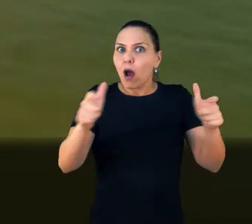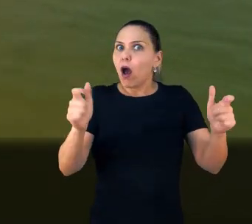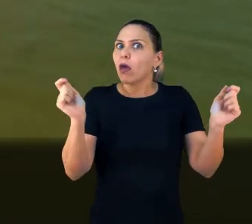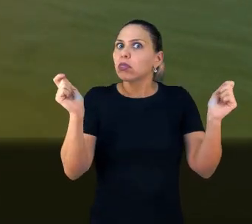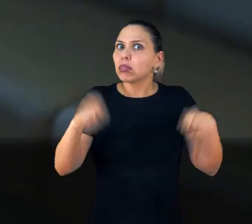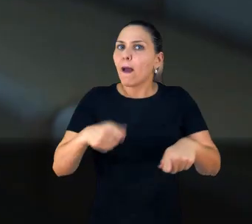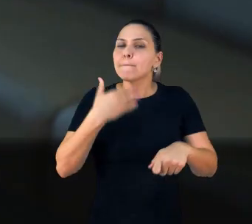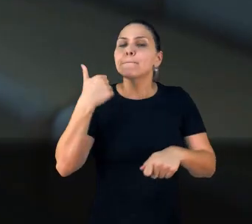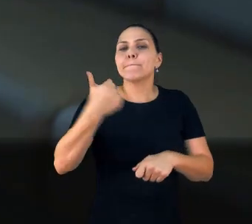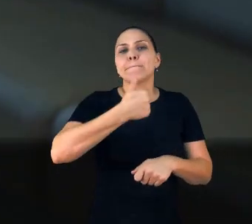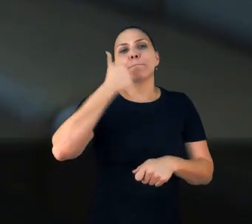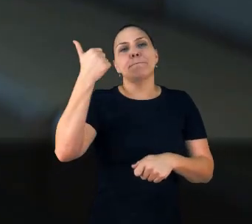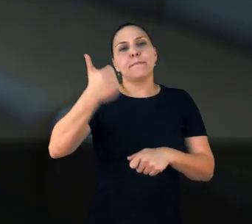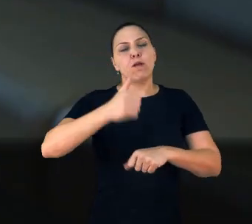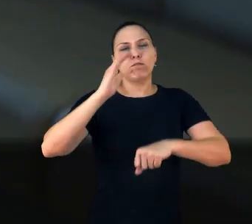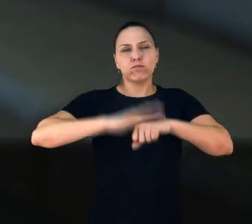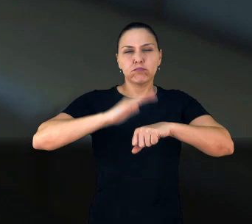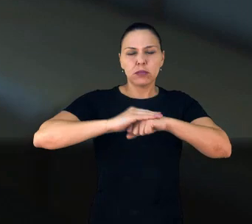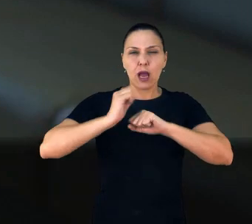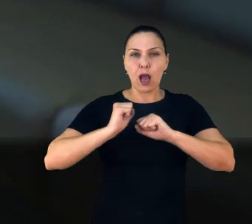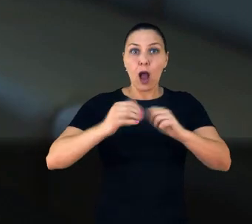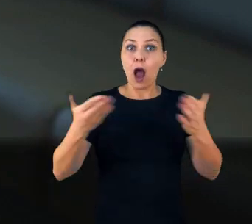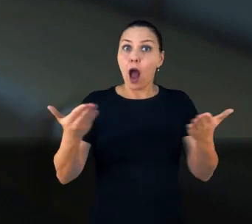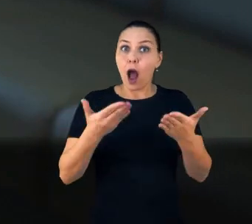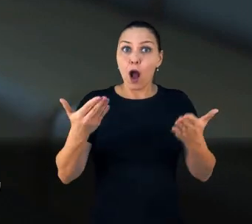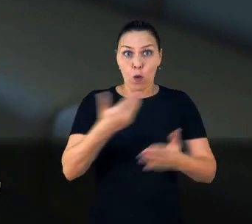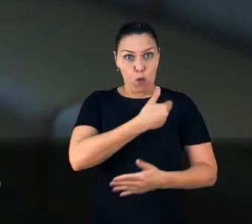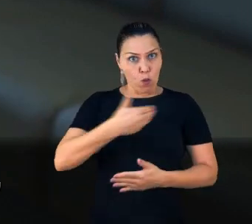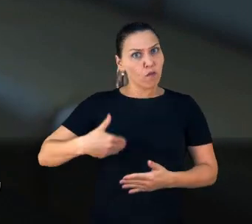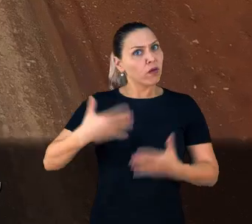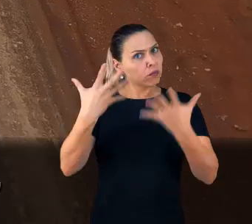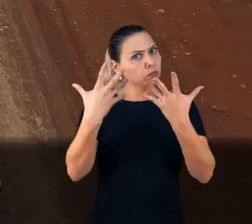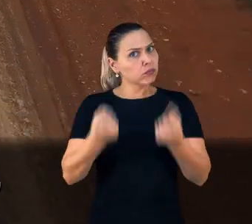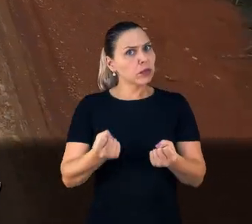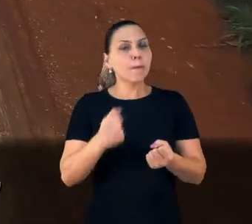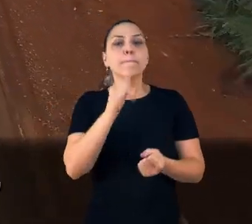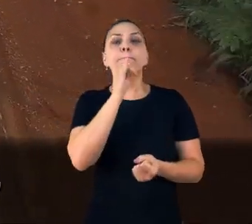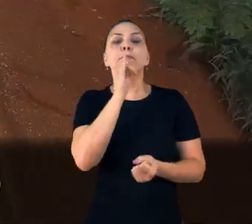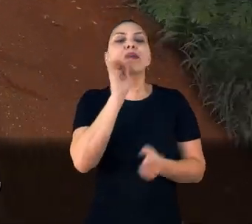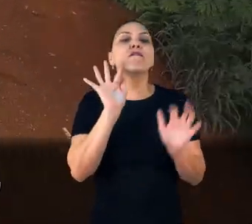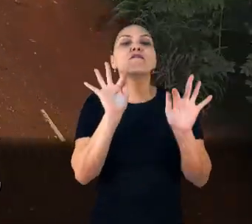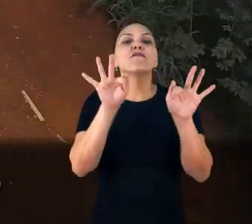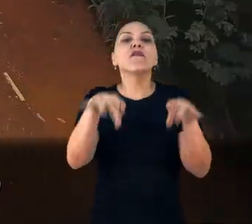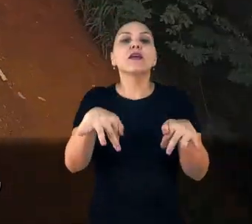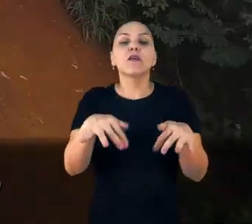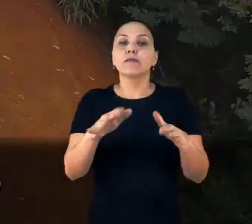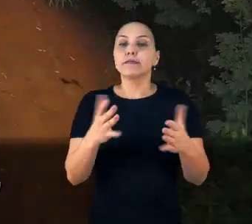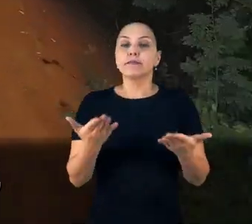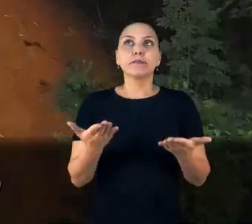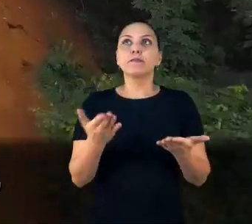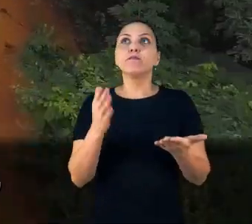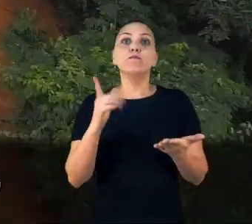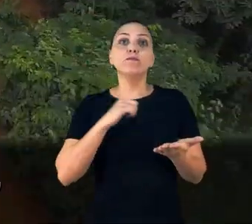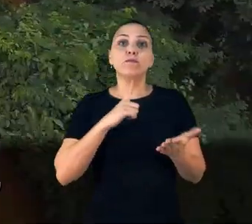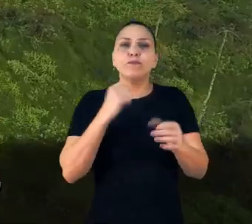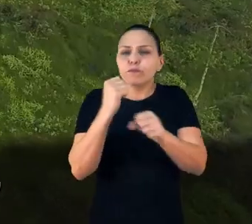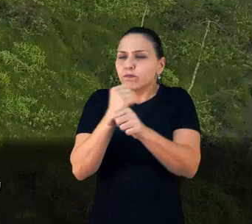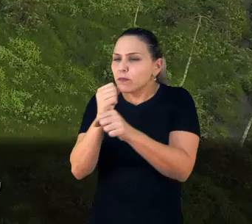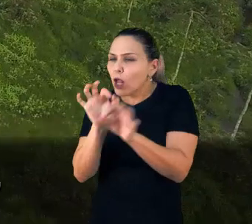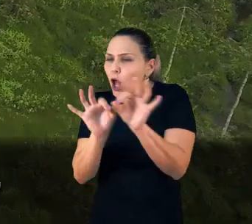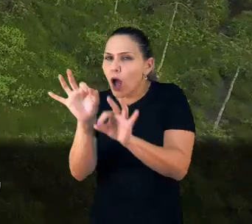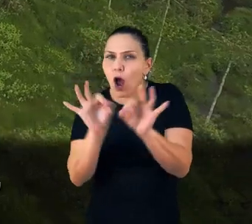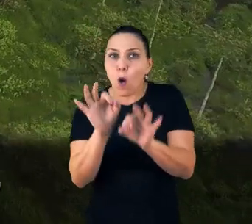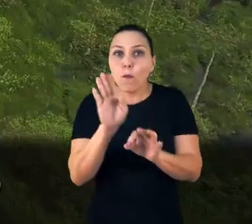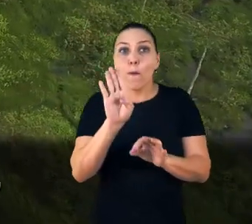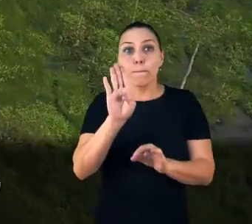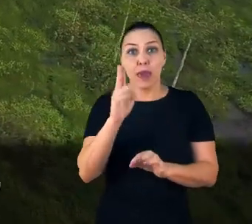desenvolvido. Com ações recentes que o governo adotou, por exemplo, finalizando a pavimentação da